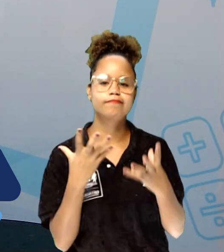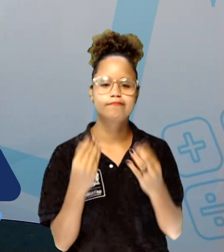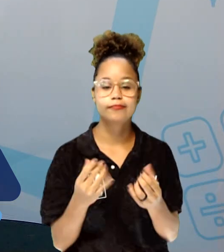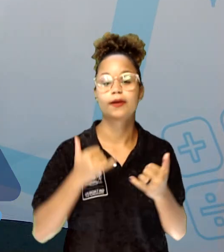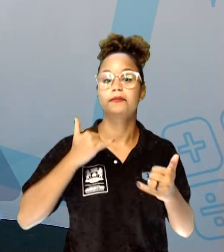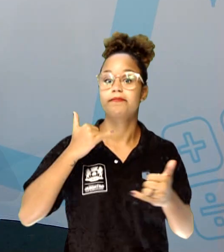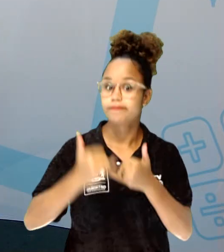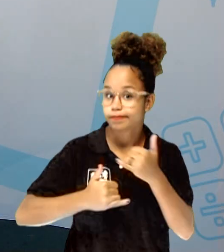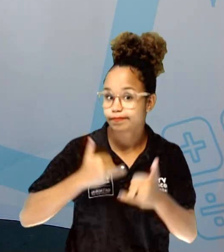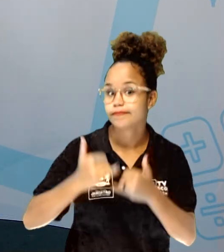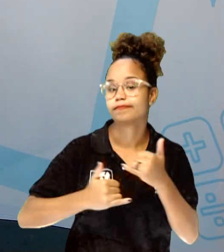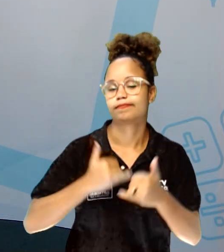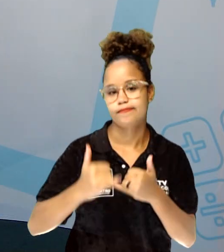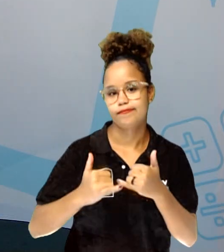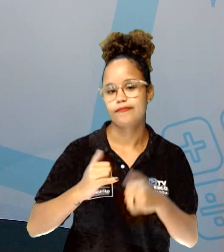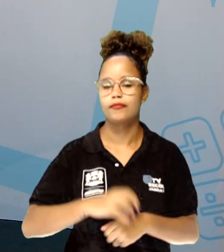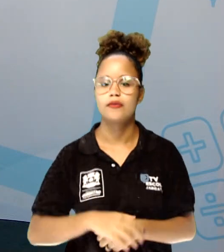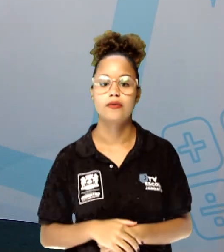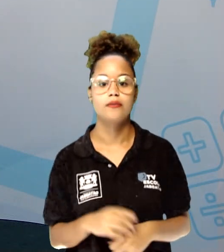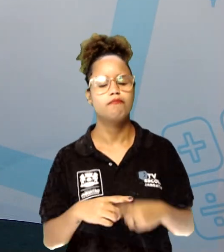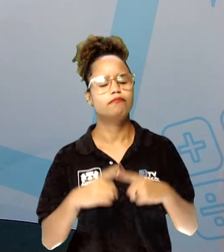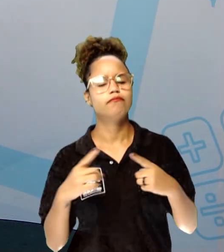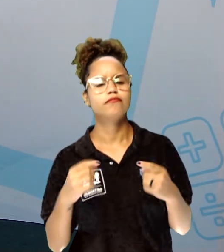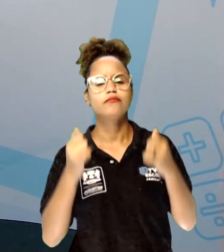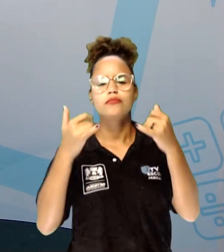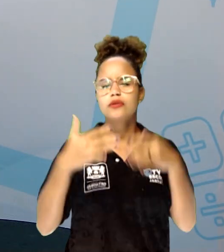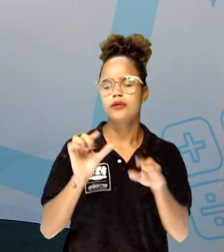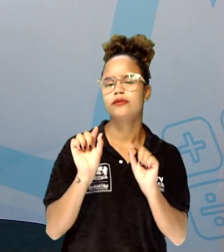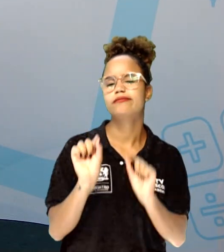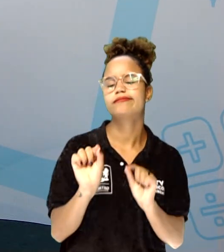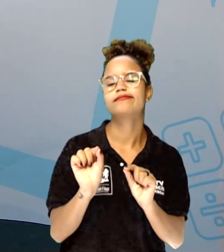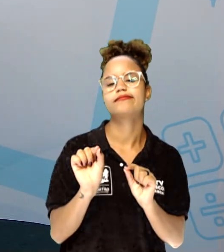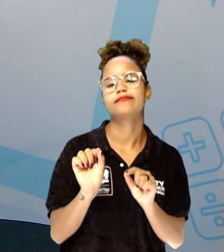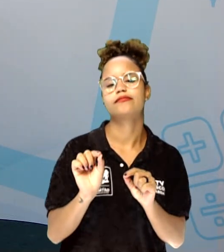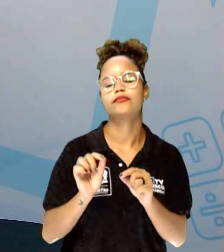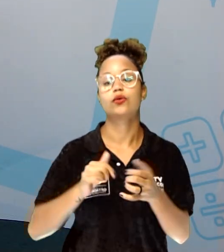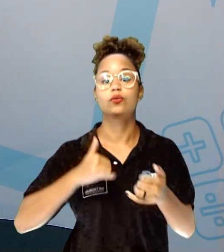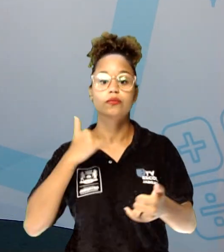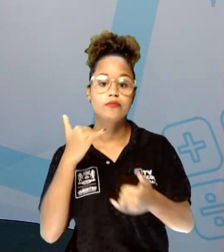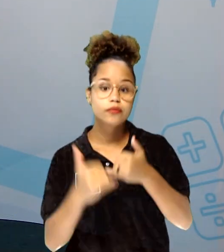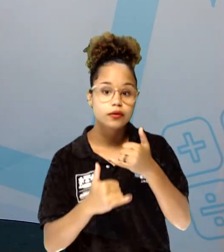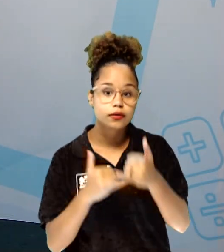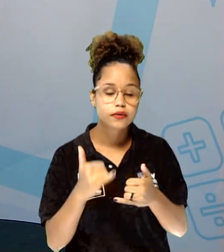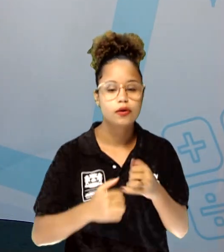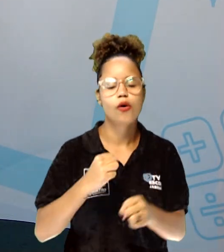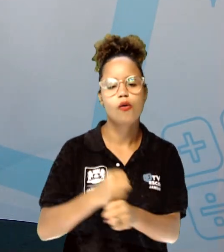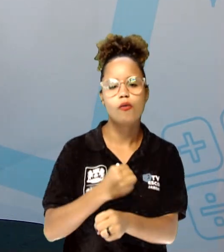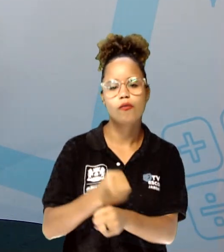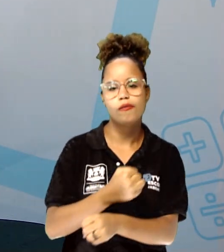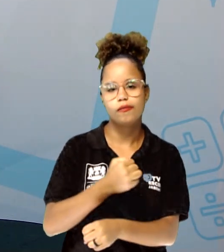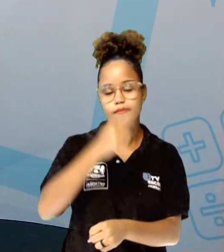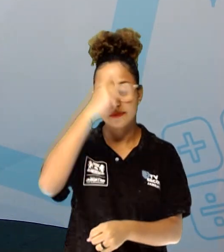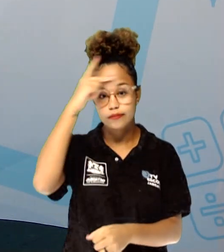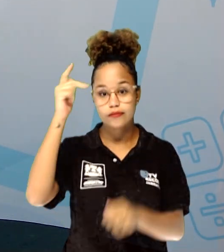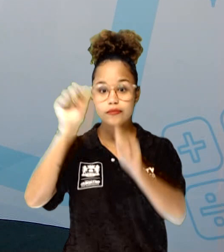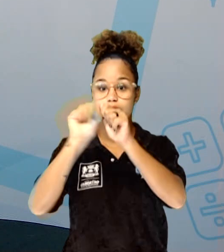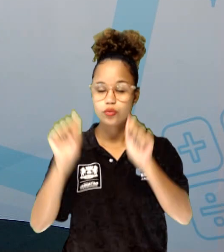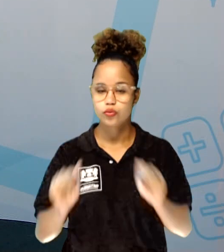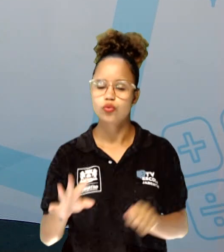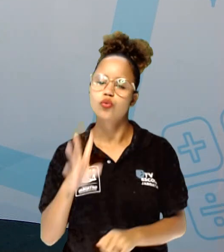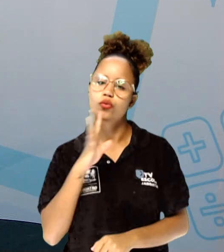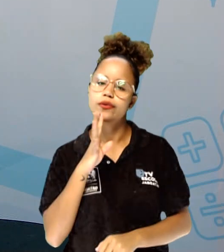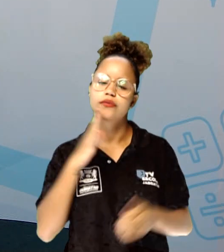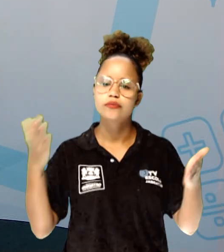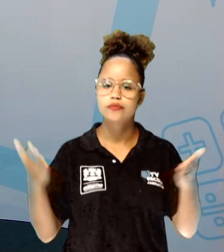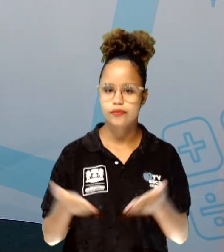brincar. Só que a gente vai falar do brincar nas obras de um artista que a gente vai conhecer hoje, que se